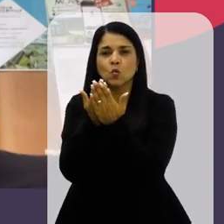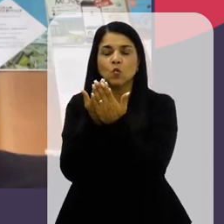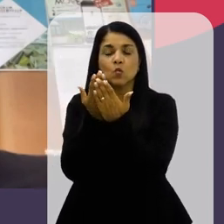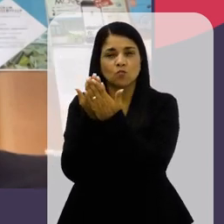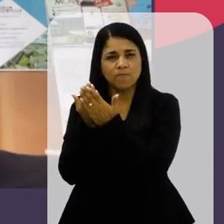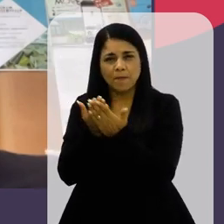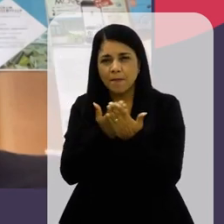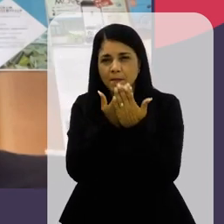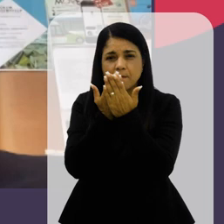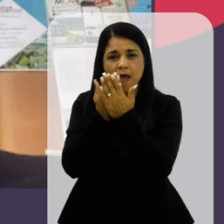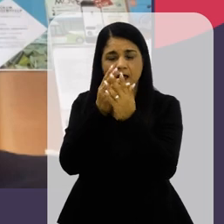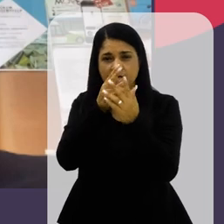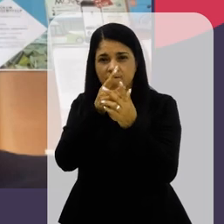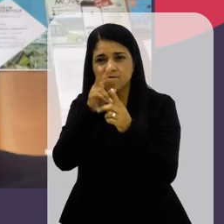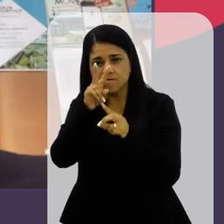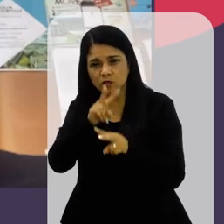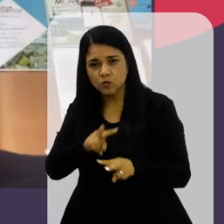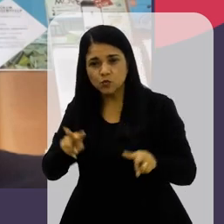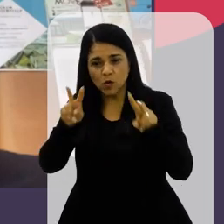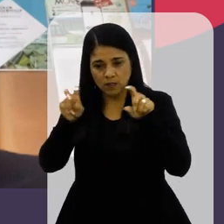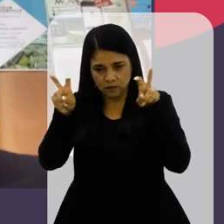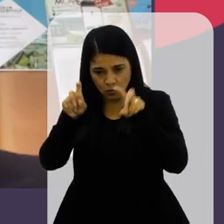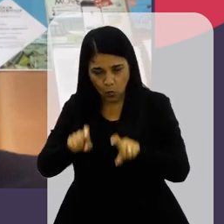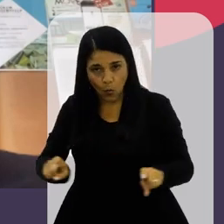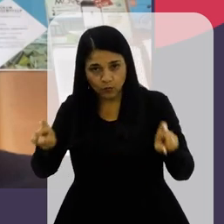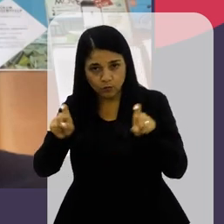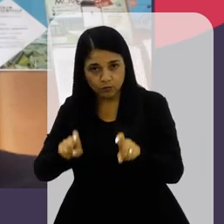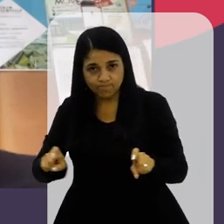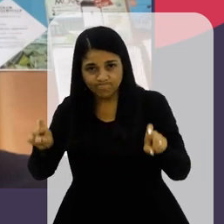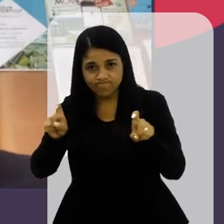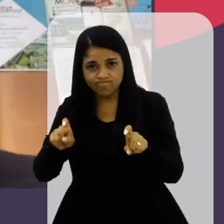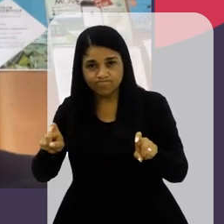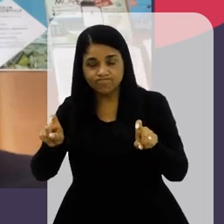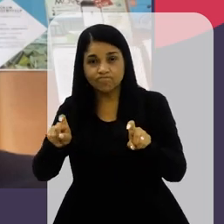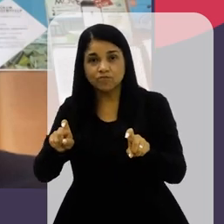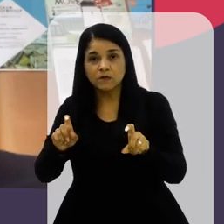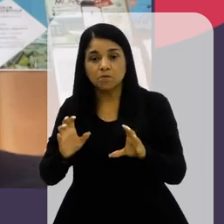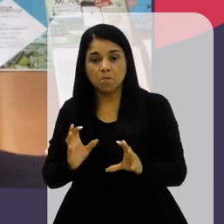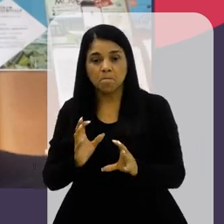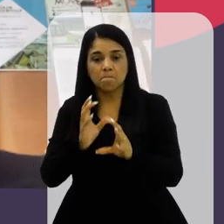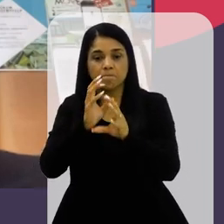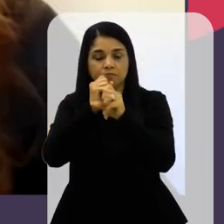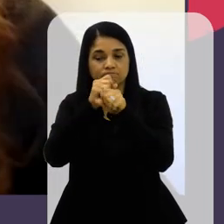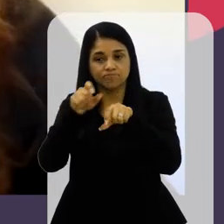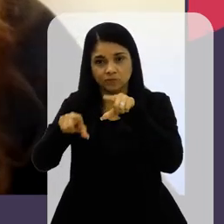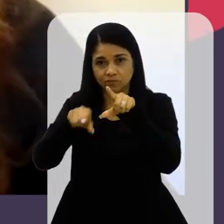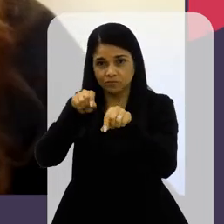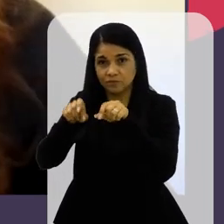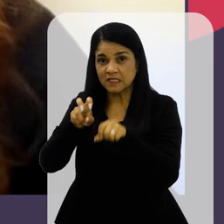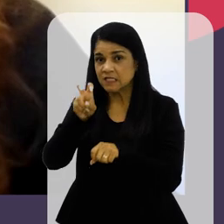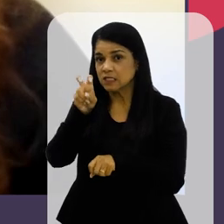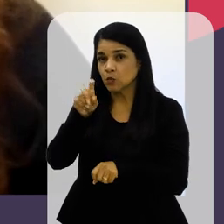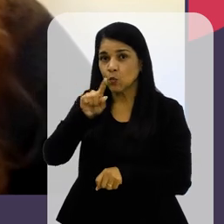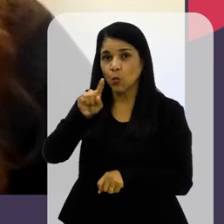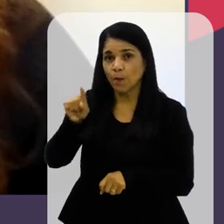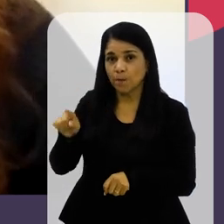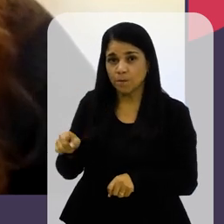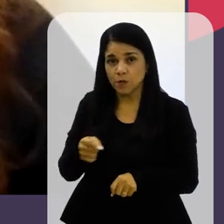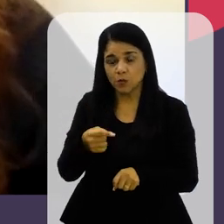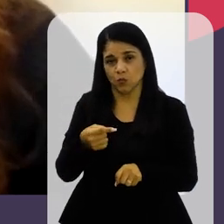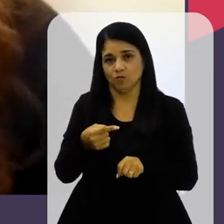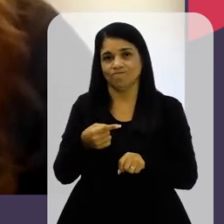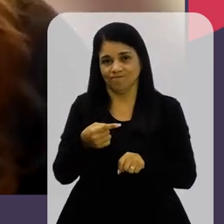Utilizou Essa Essa Visualização Computacional A gente Chegou Num número De 5 mil De 5